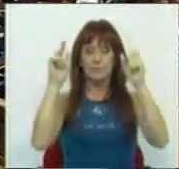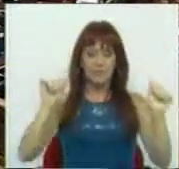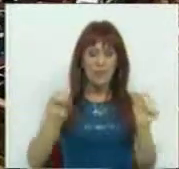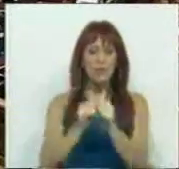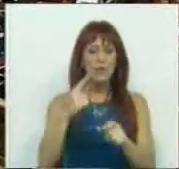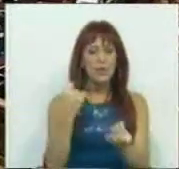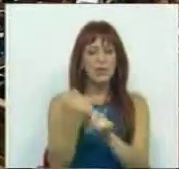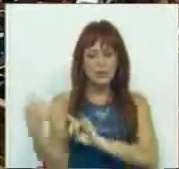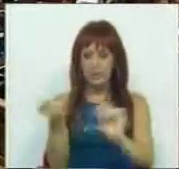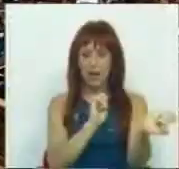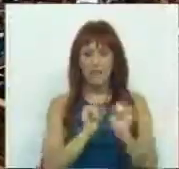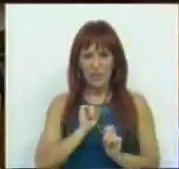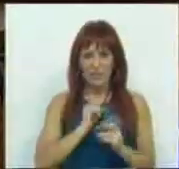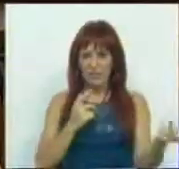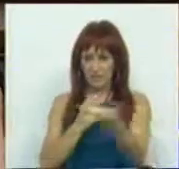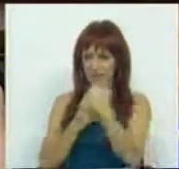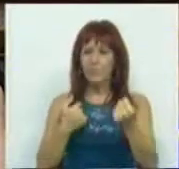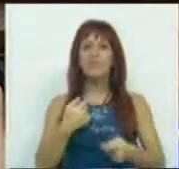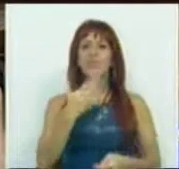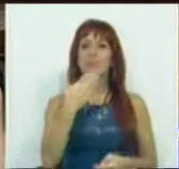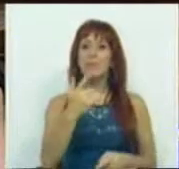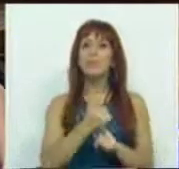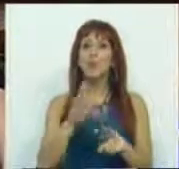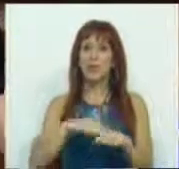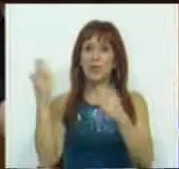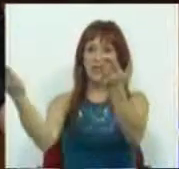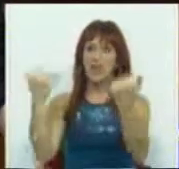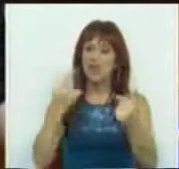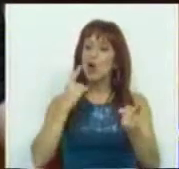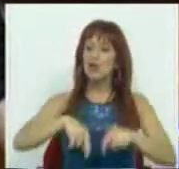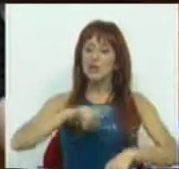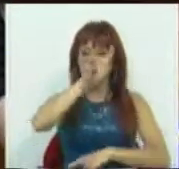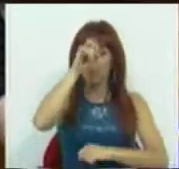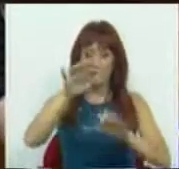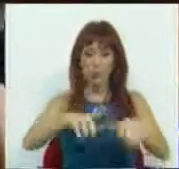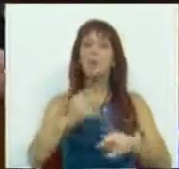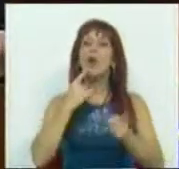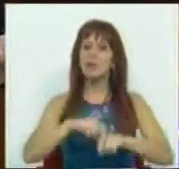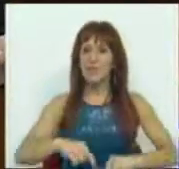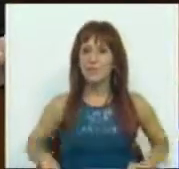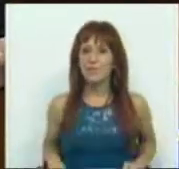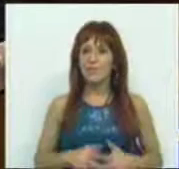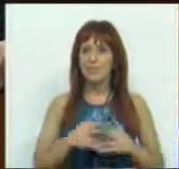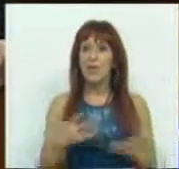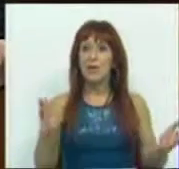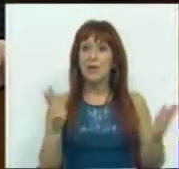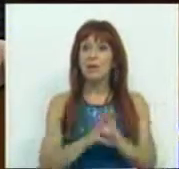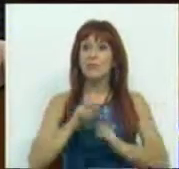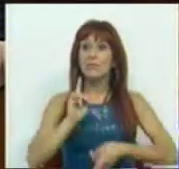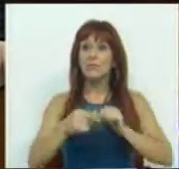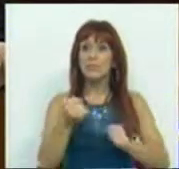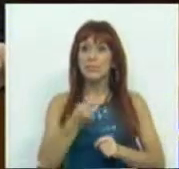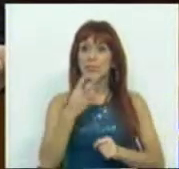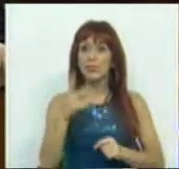acompanhar o nosso debate e agradecer-lhes por terem trazido mais uma vez esta questão ao Parlamento. A verdade é que